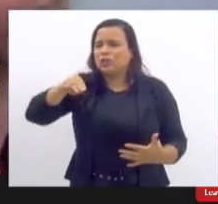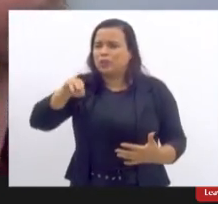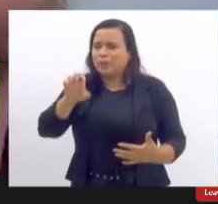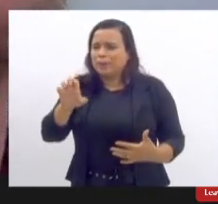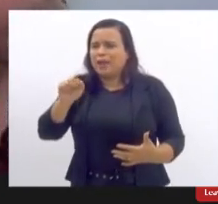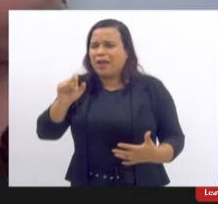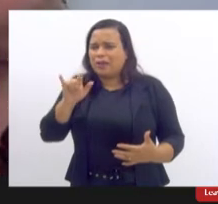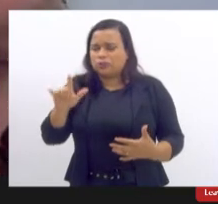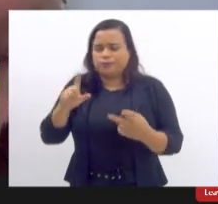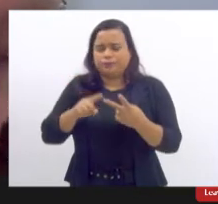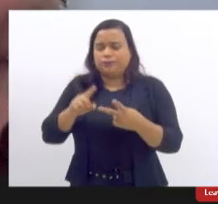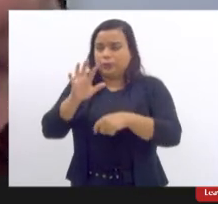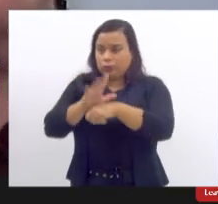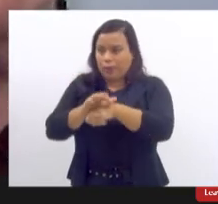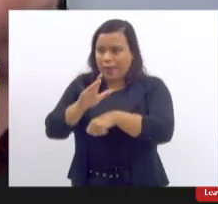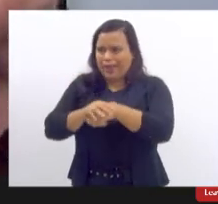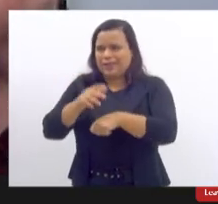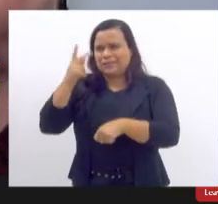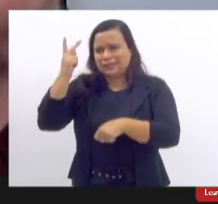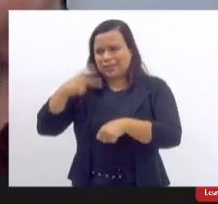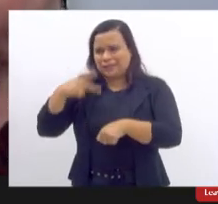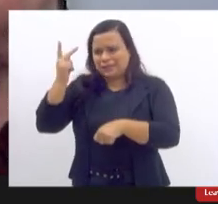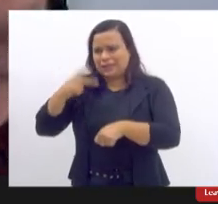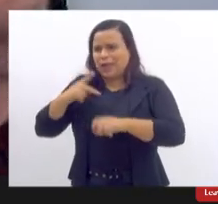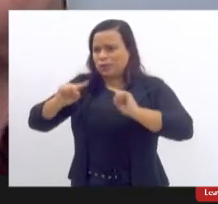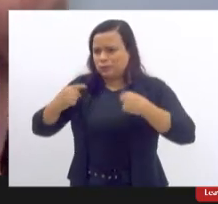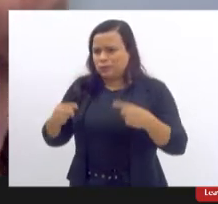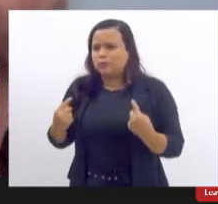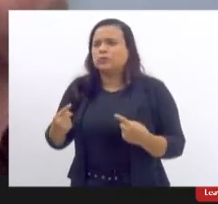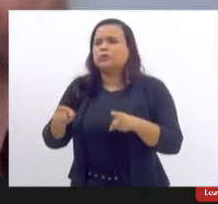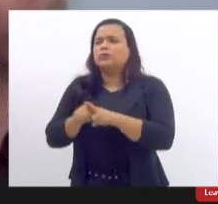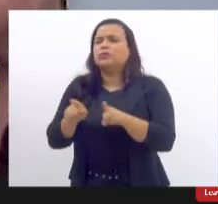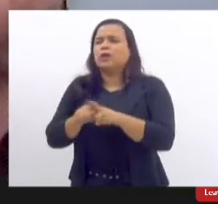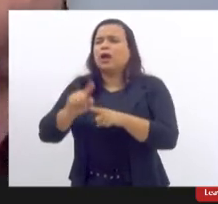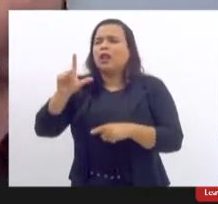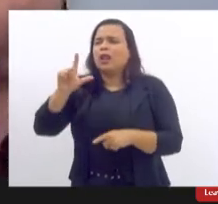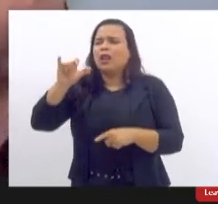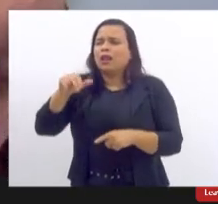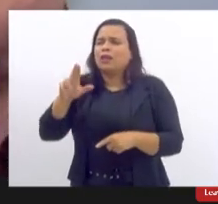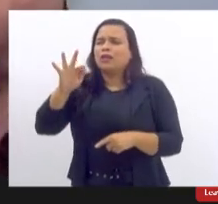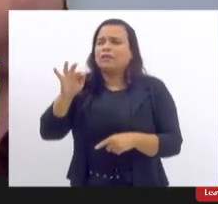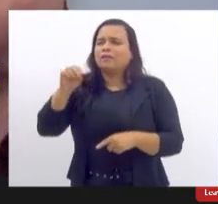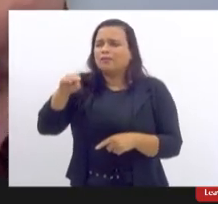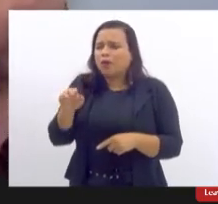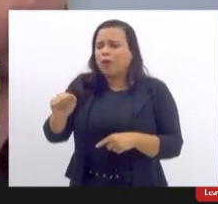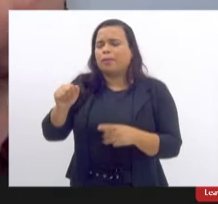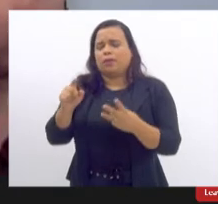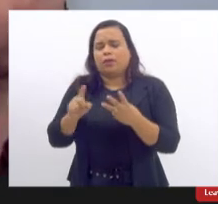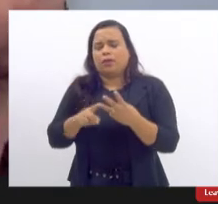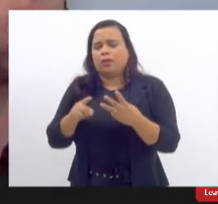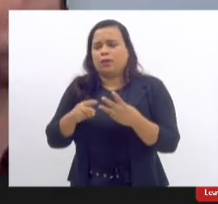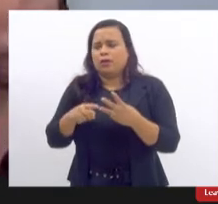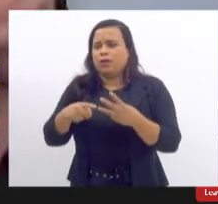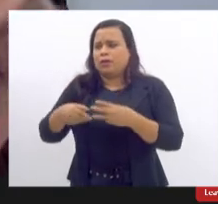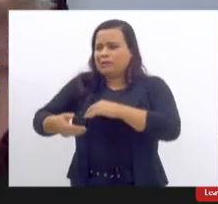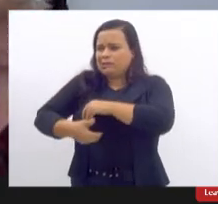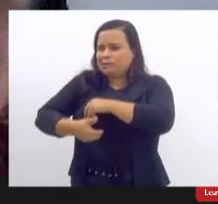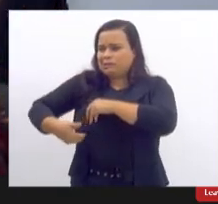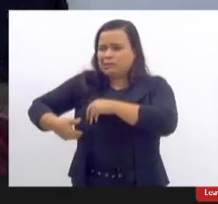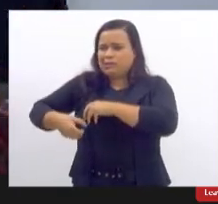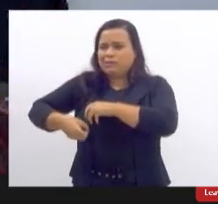linfoma anaplásico de grandes células ruptura da prótese contratura capsular